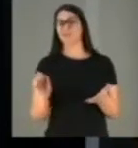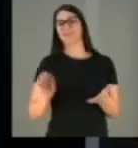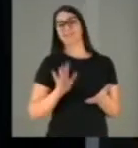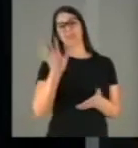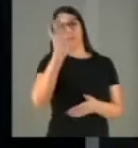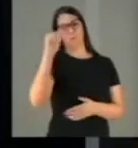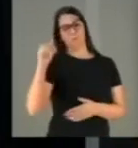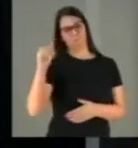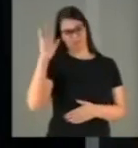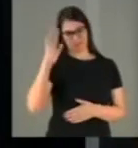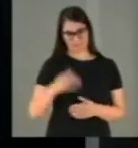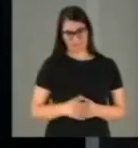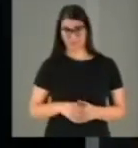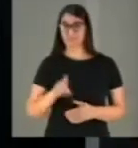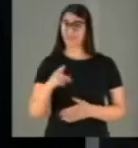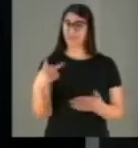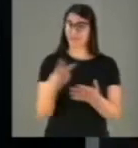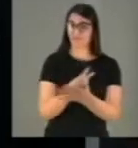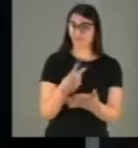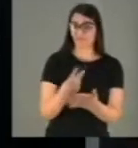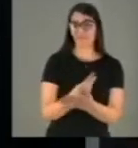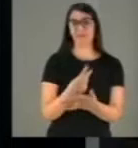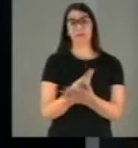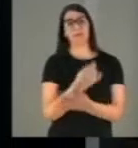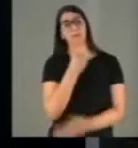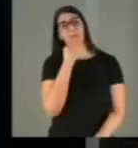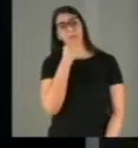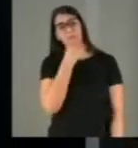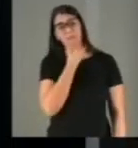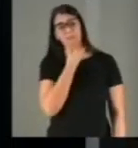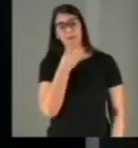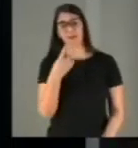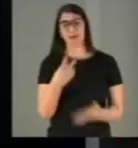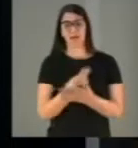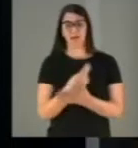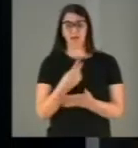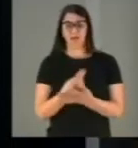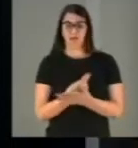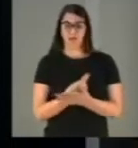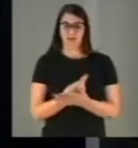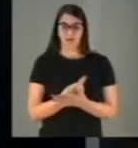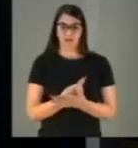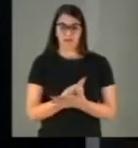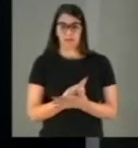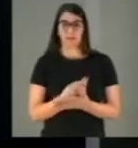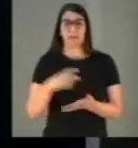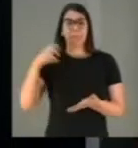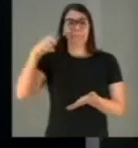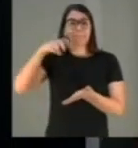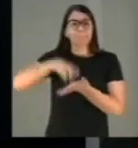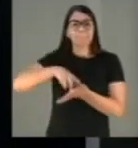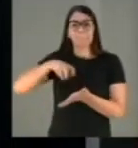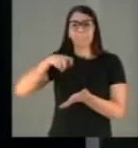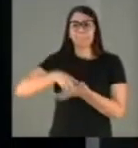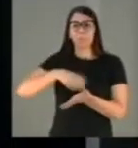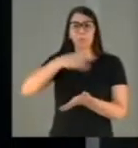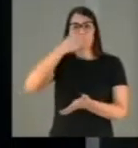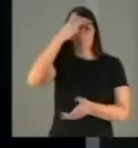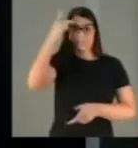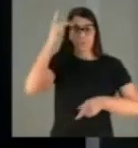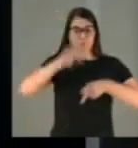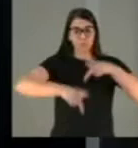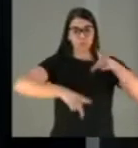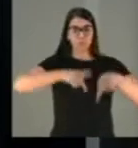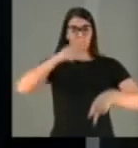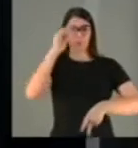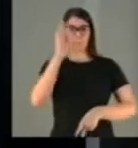Eis mais um erro, fruto de lamentável equívoco dogmático, que pune e punirá os consumidores brasileiros por